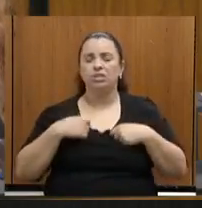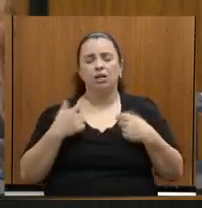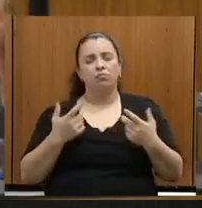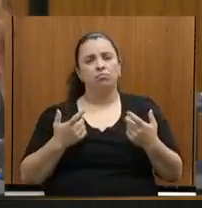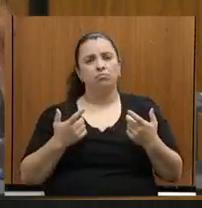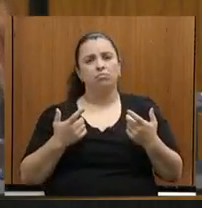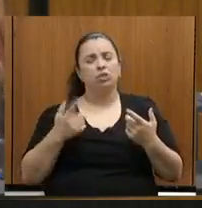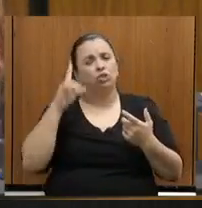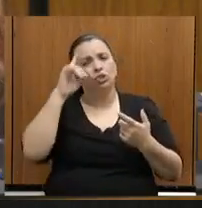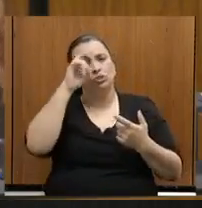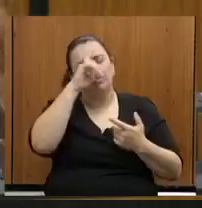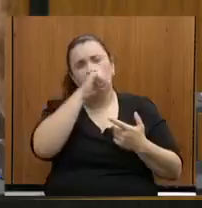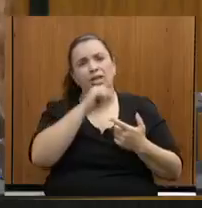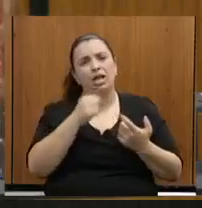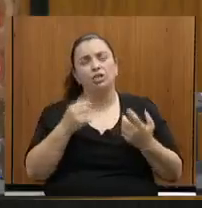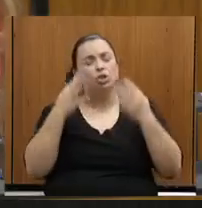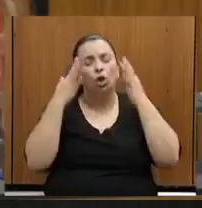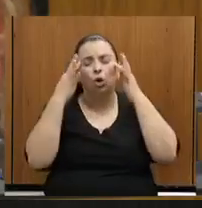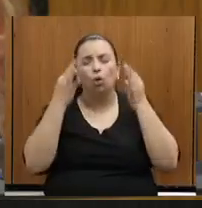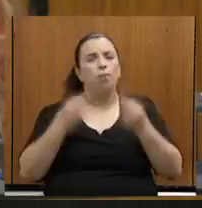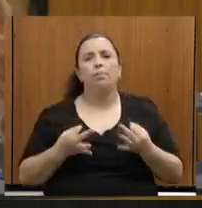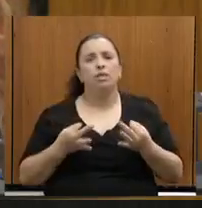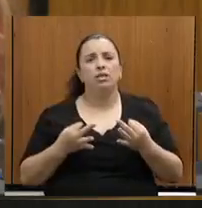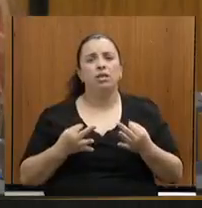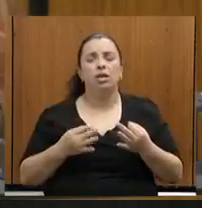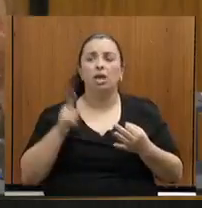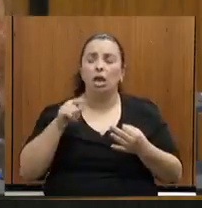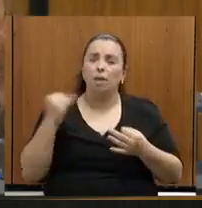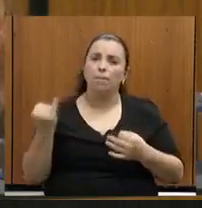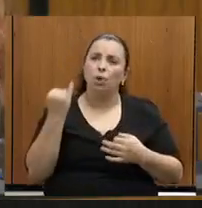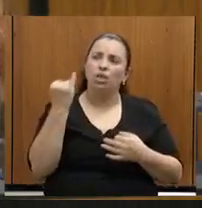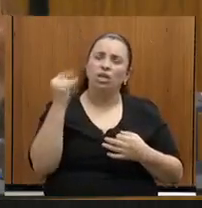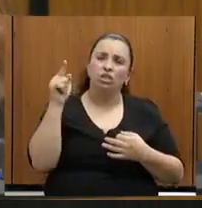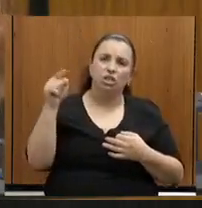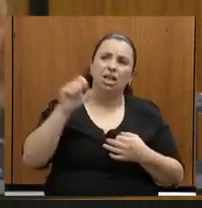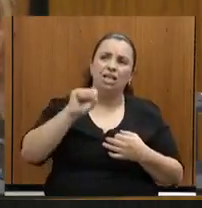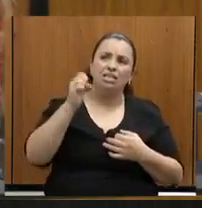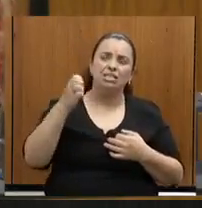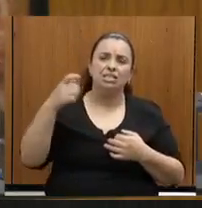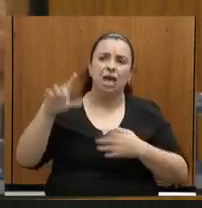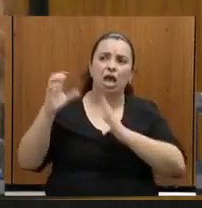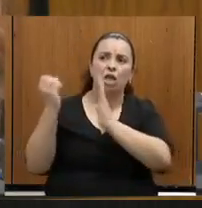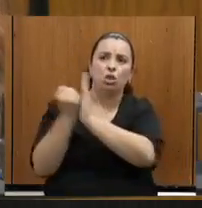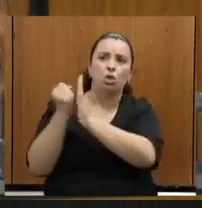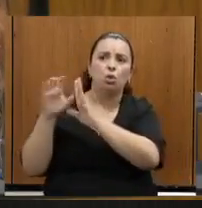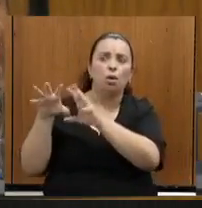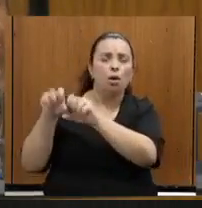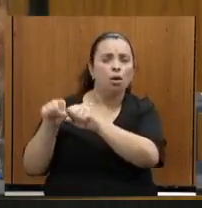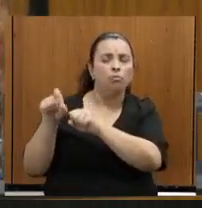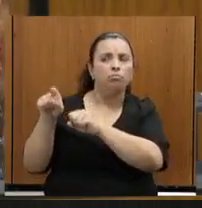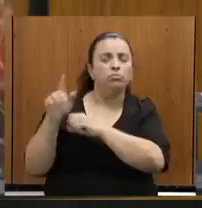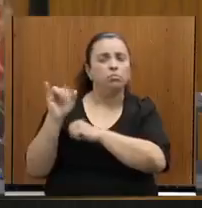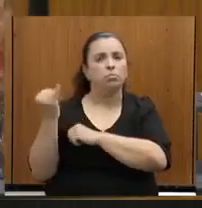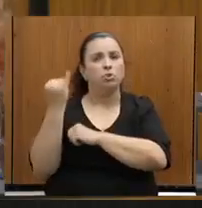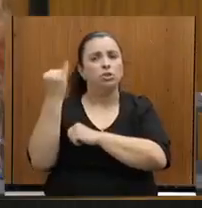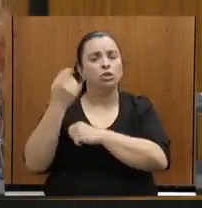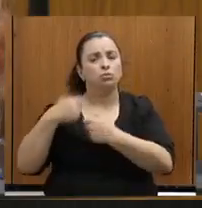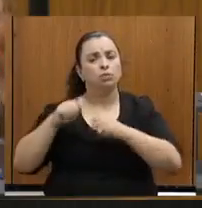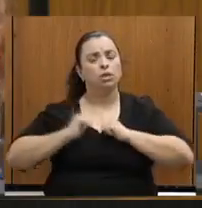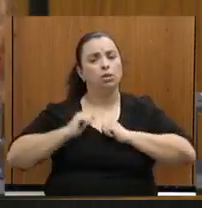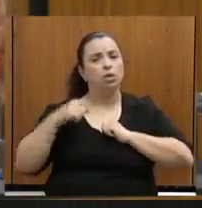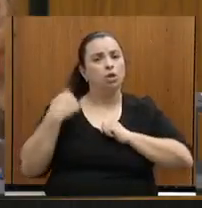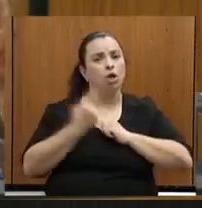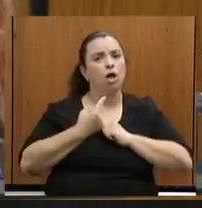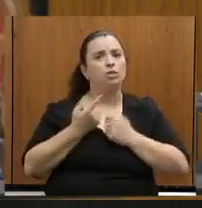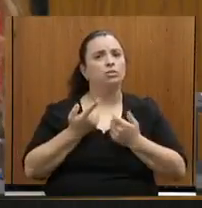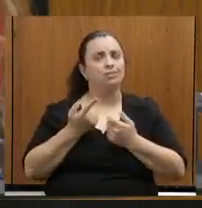como que aquilo que é tão importante para todos nós, não só belo-horizontinos, mas para nós, mineiros